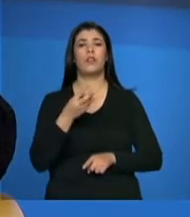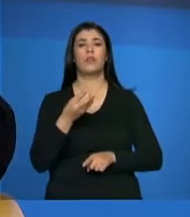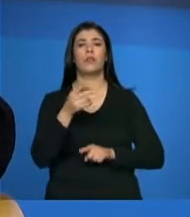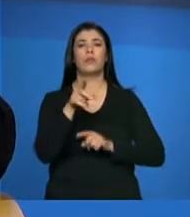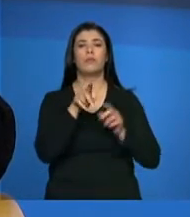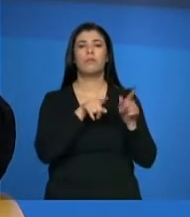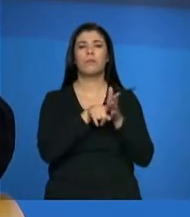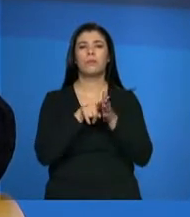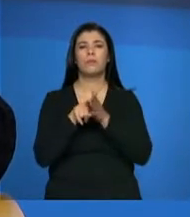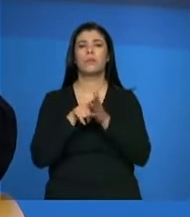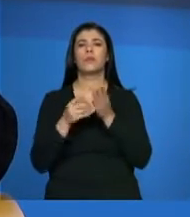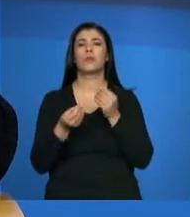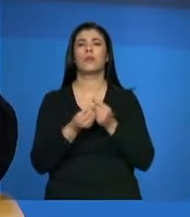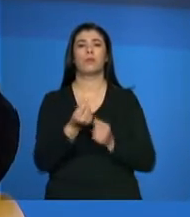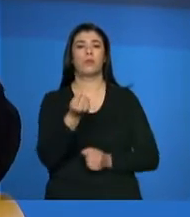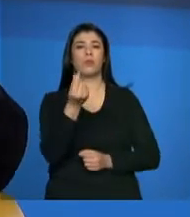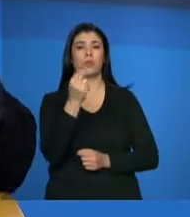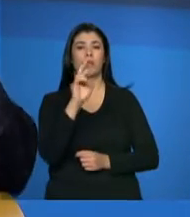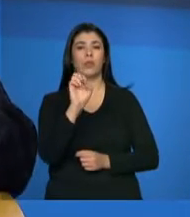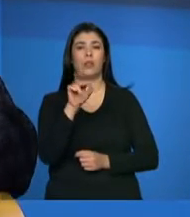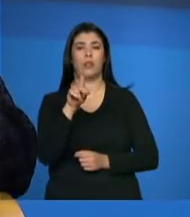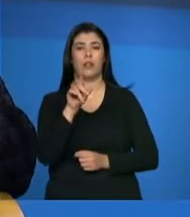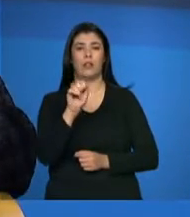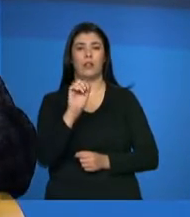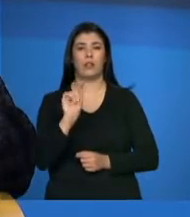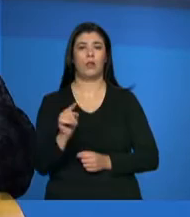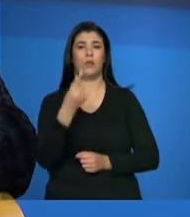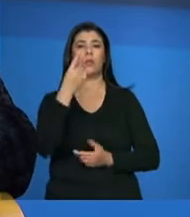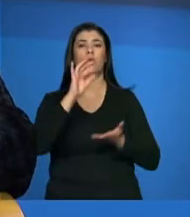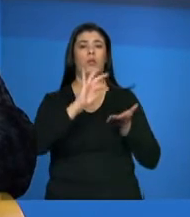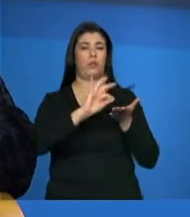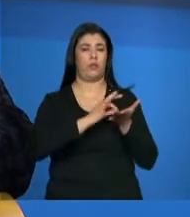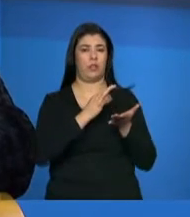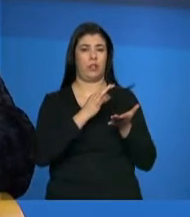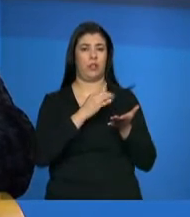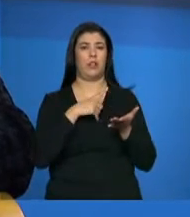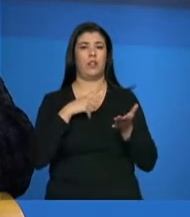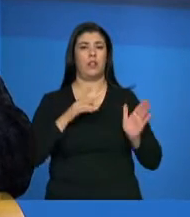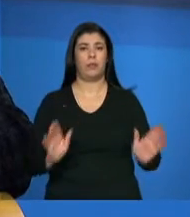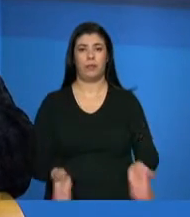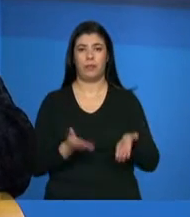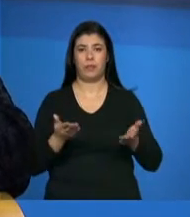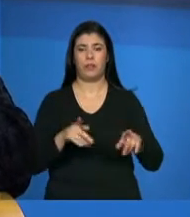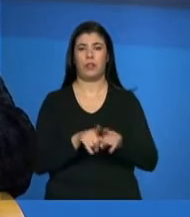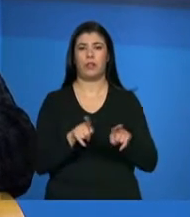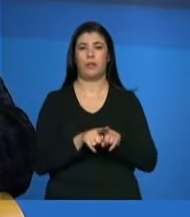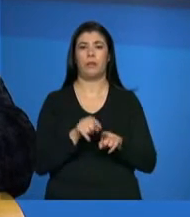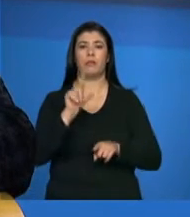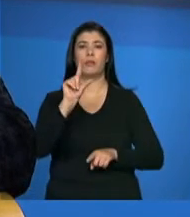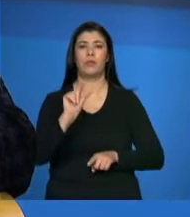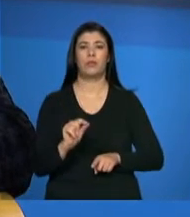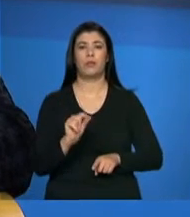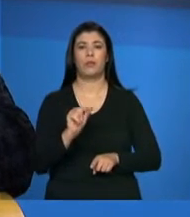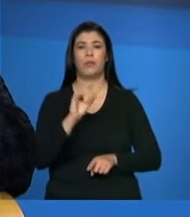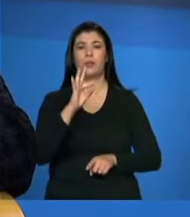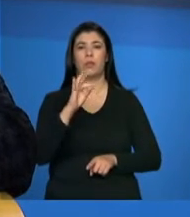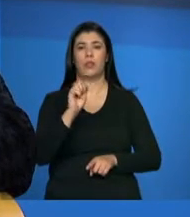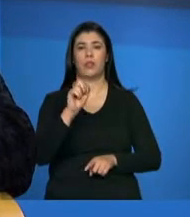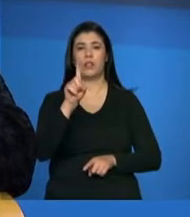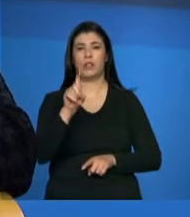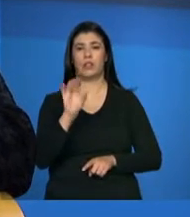socioeconômica via cadastro único. Então, e aí você vai ter incentivo para redução de taxa de crédito, né,